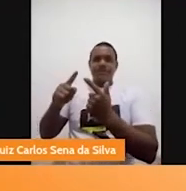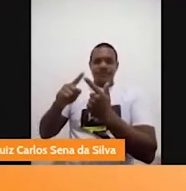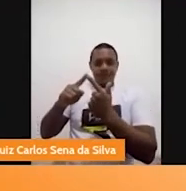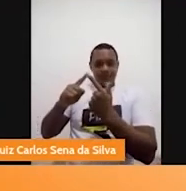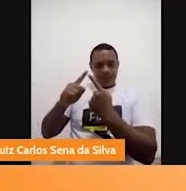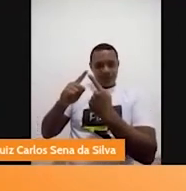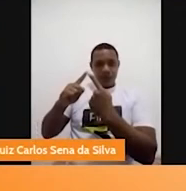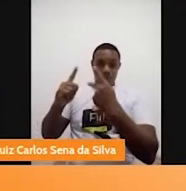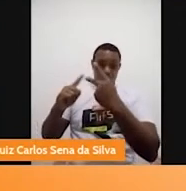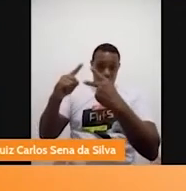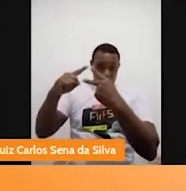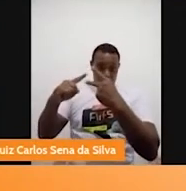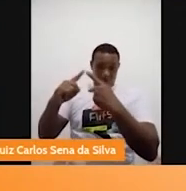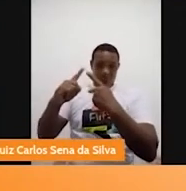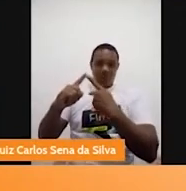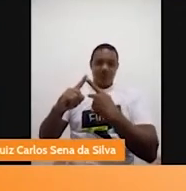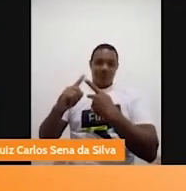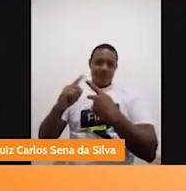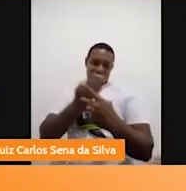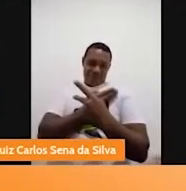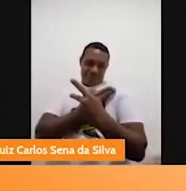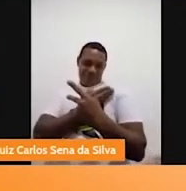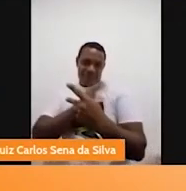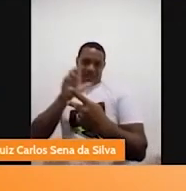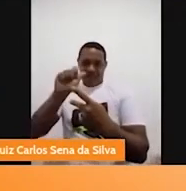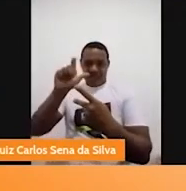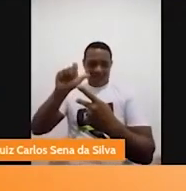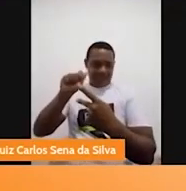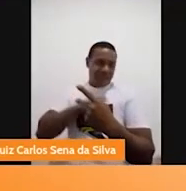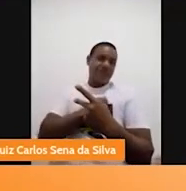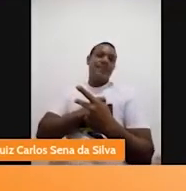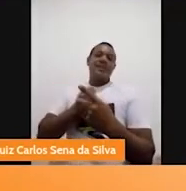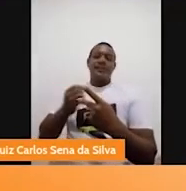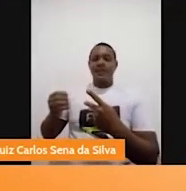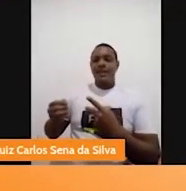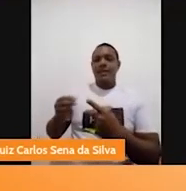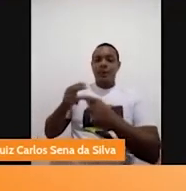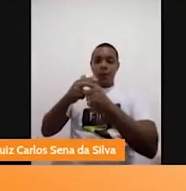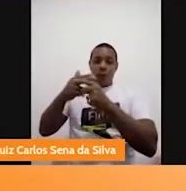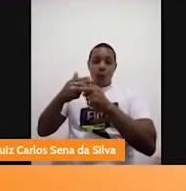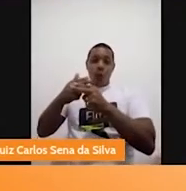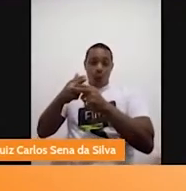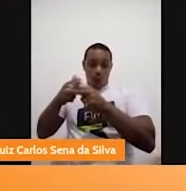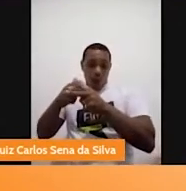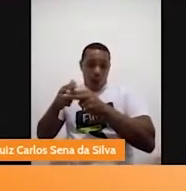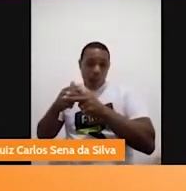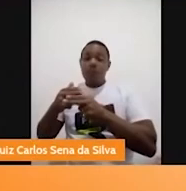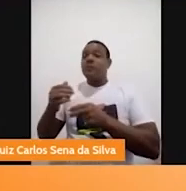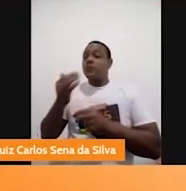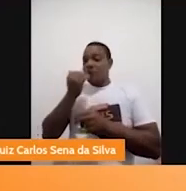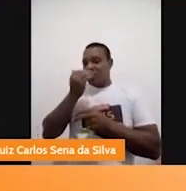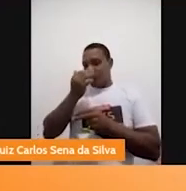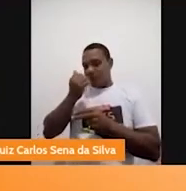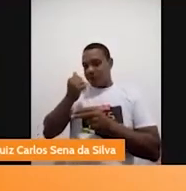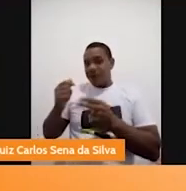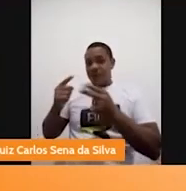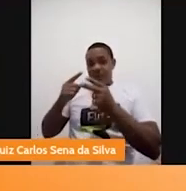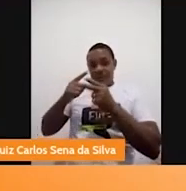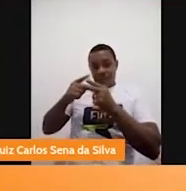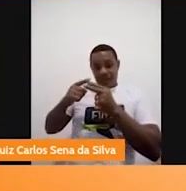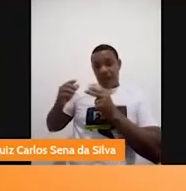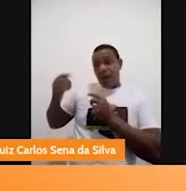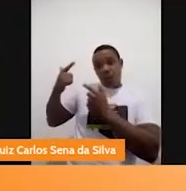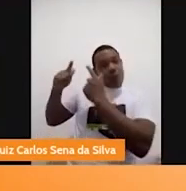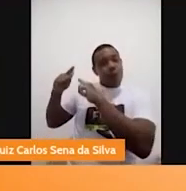essas duas aqui são as amiguinhas da Lala. Ela come chocolate com elas e tudo. Agora, havia outras crianças, como essas duas aqui,